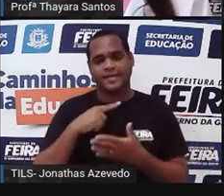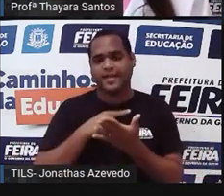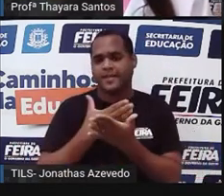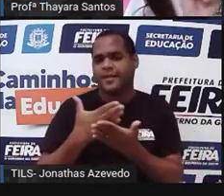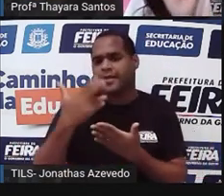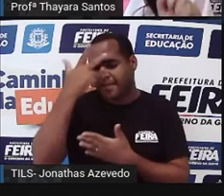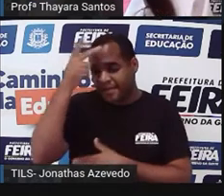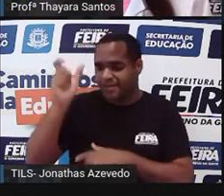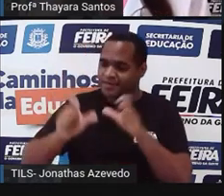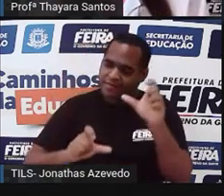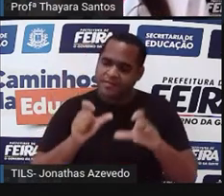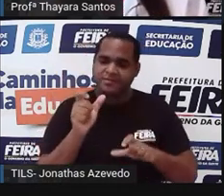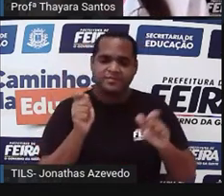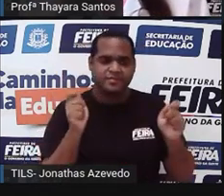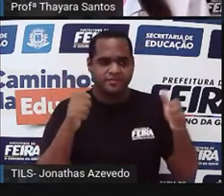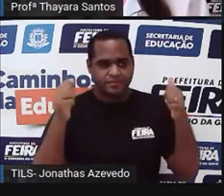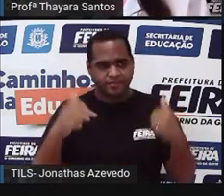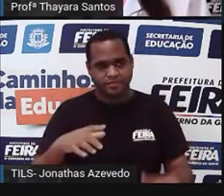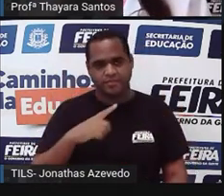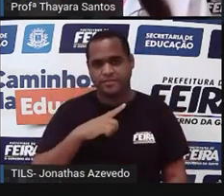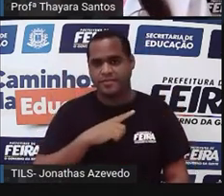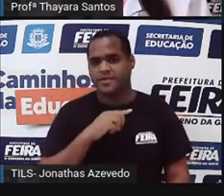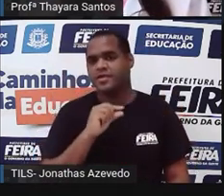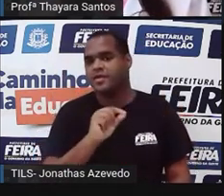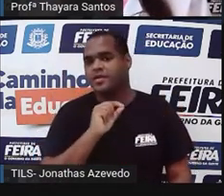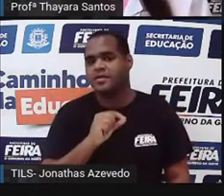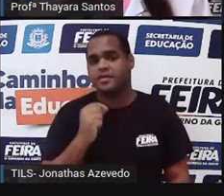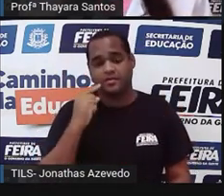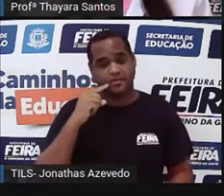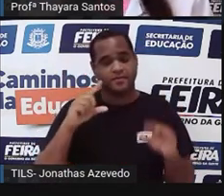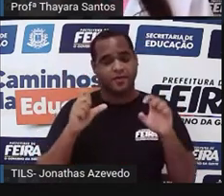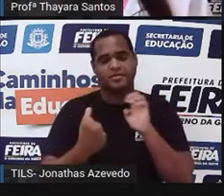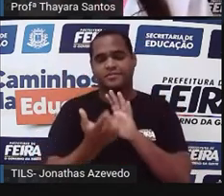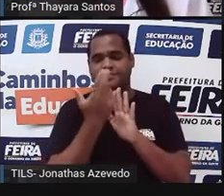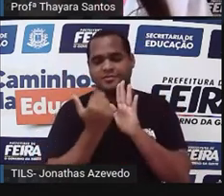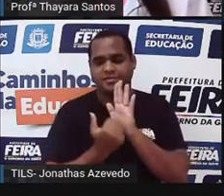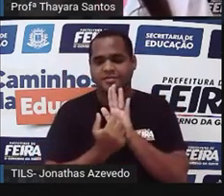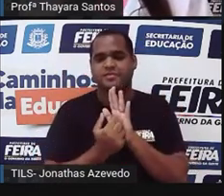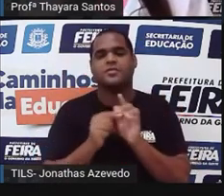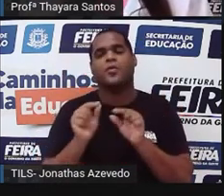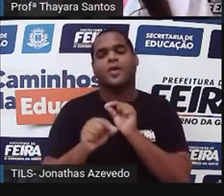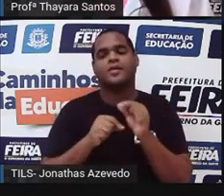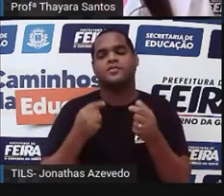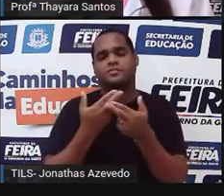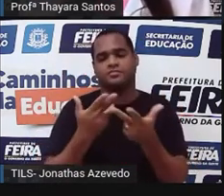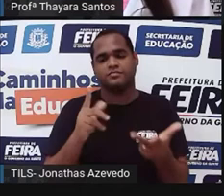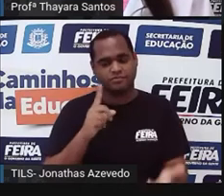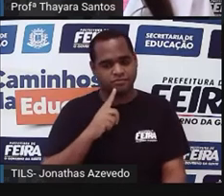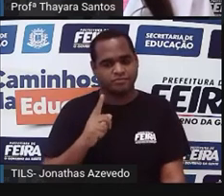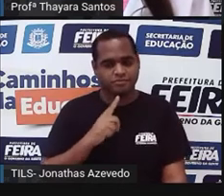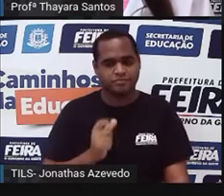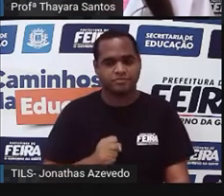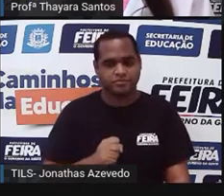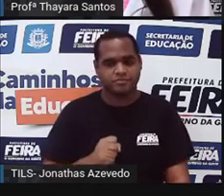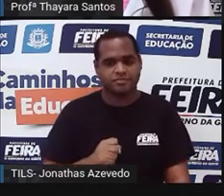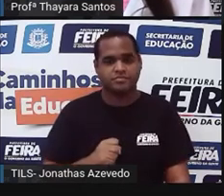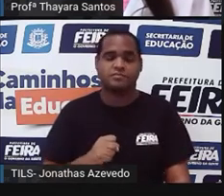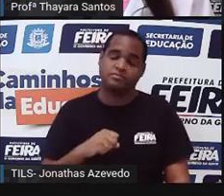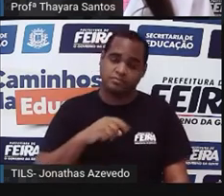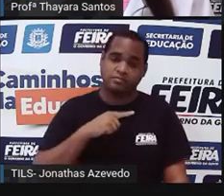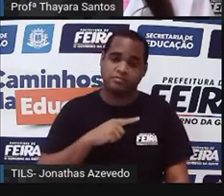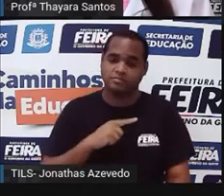humanos. Se a gente olhar essa figura aí que eu coloquei para vocês, ela está querendo dizer para a gente justamente isso. Existia um ser